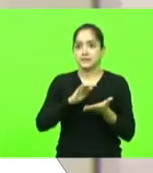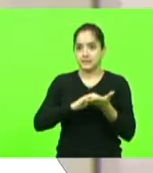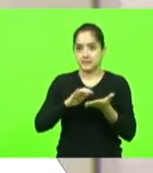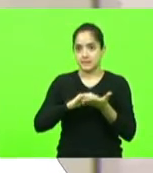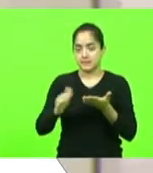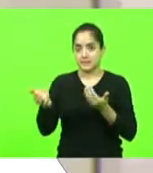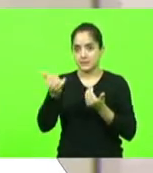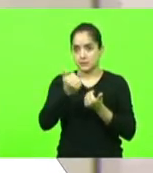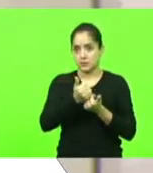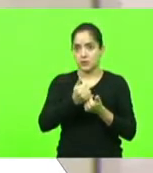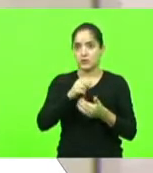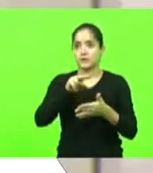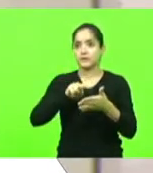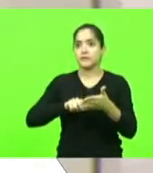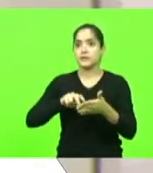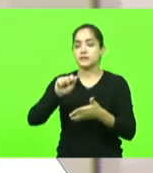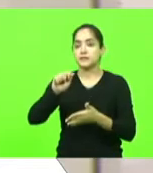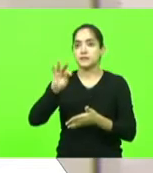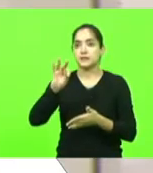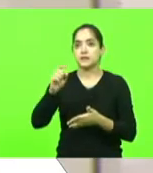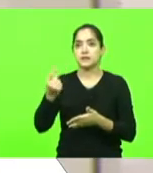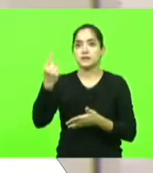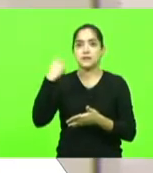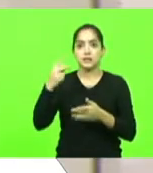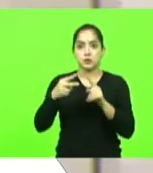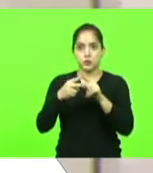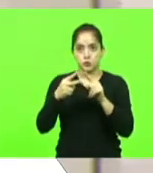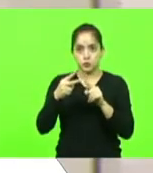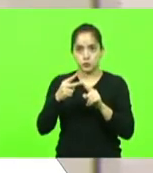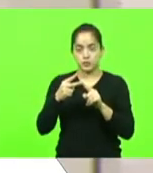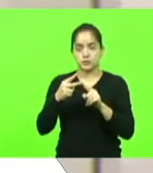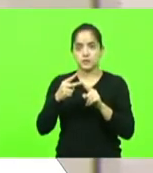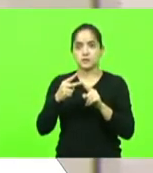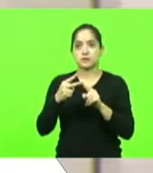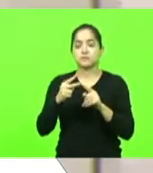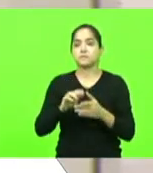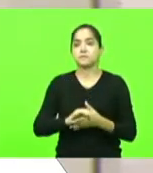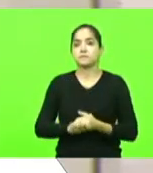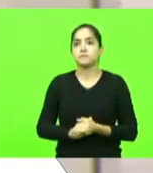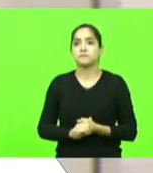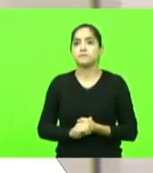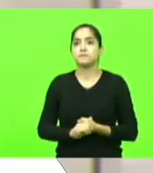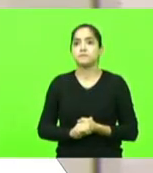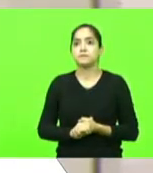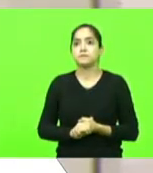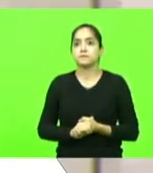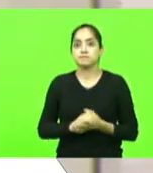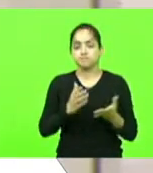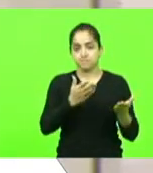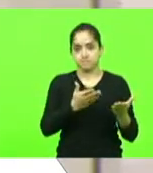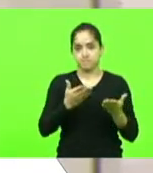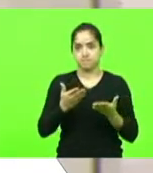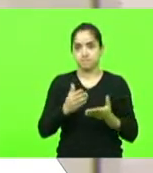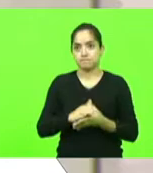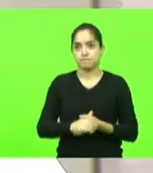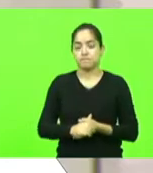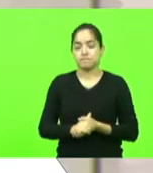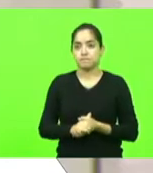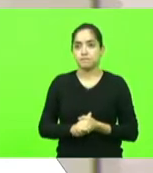para que proceda a leitura das duas atas das sessões anteriores. Por gentileza, a deputada Paulinha.